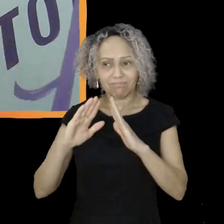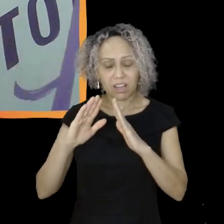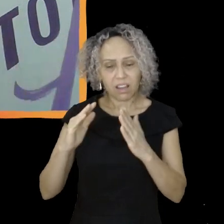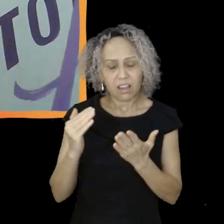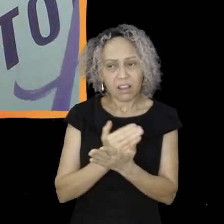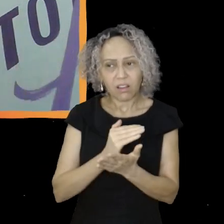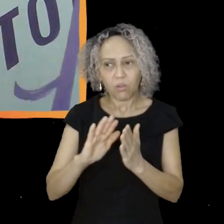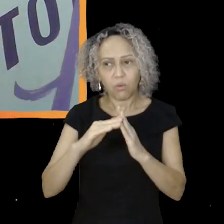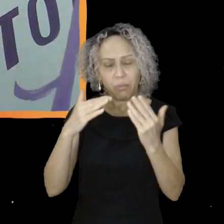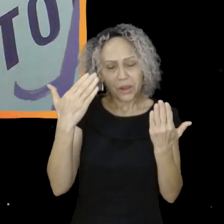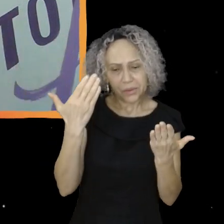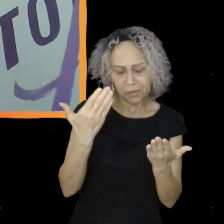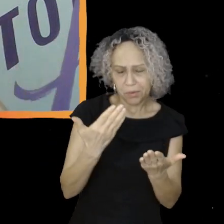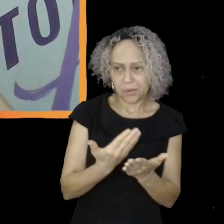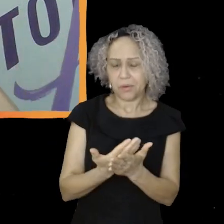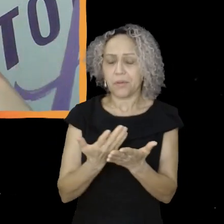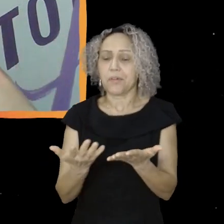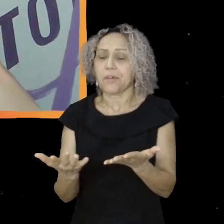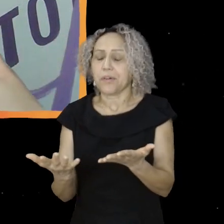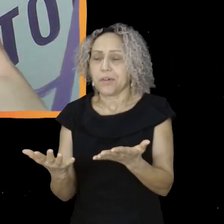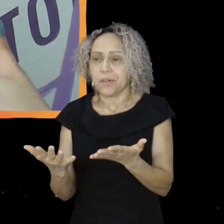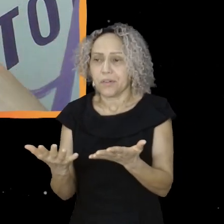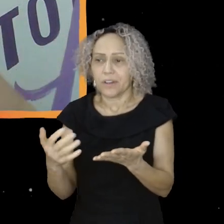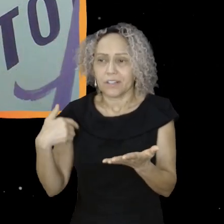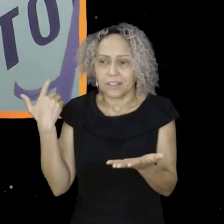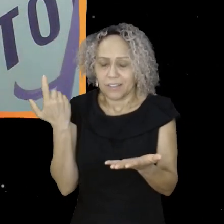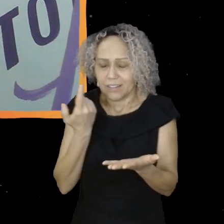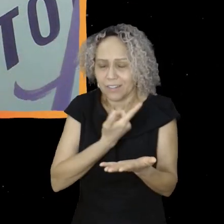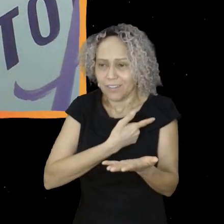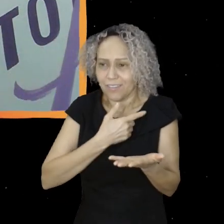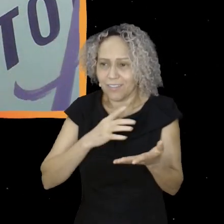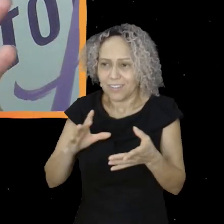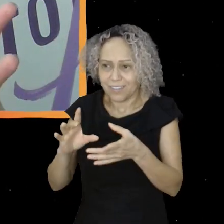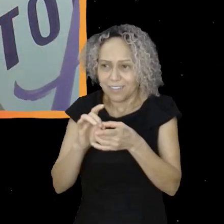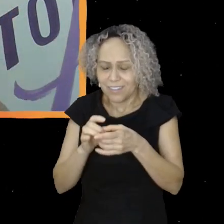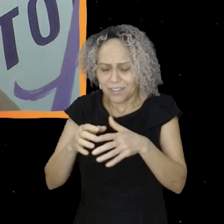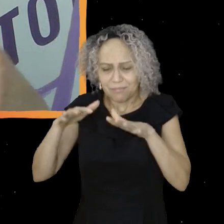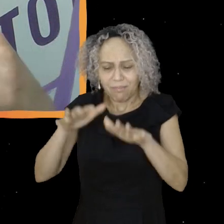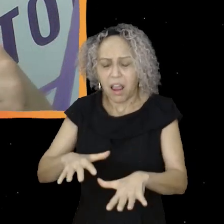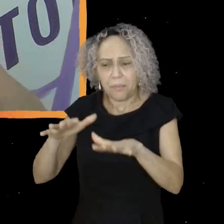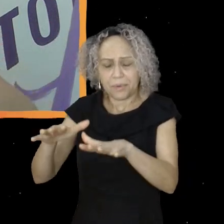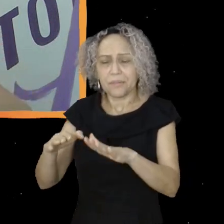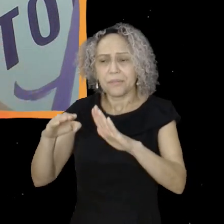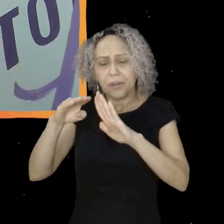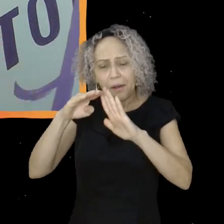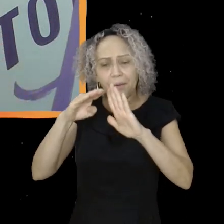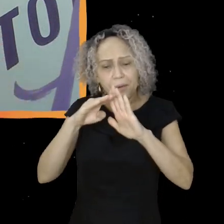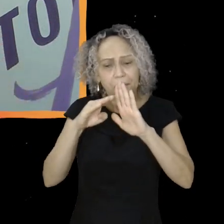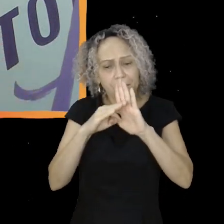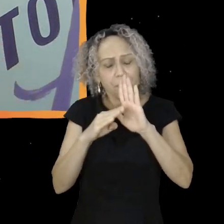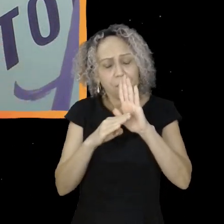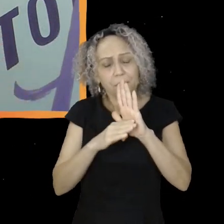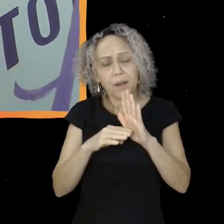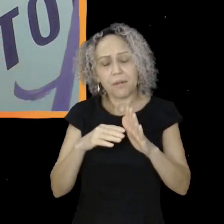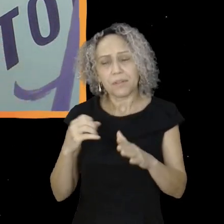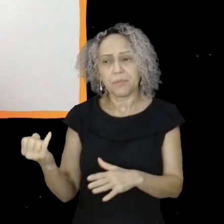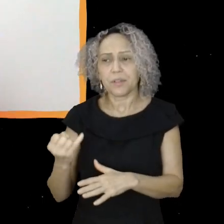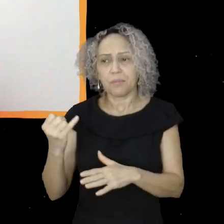essas pautas que unificaram todo mundo e que ficaram como pautas muito importantes por vários anos depois.